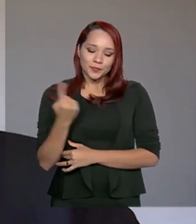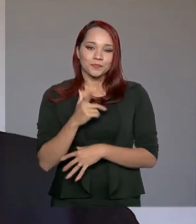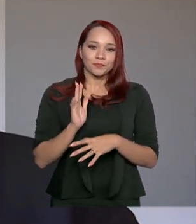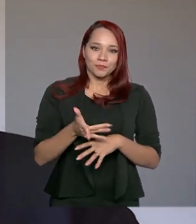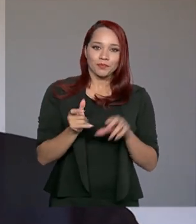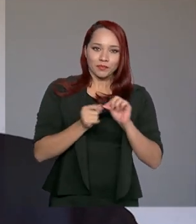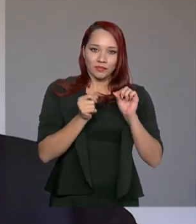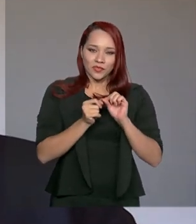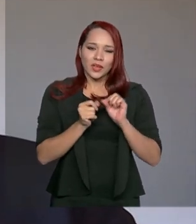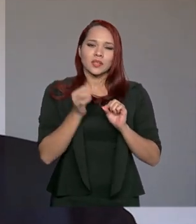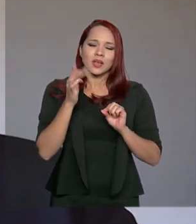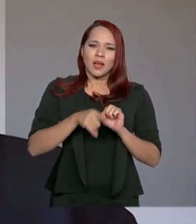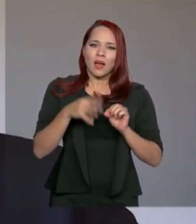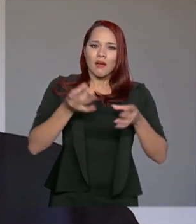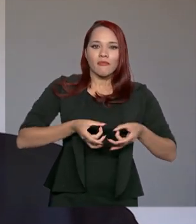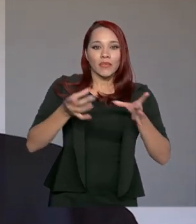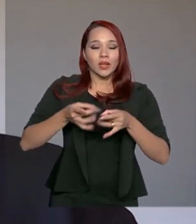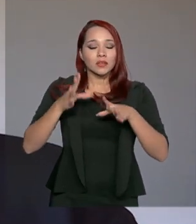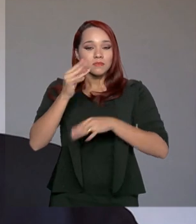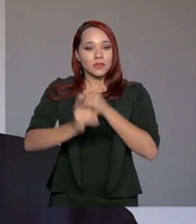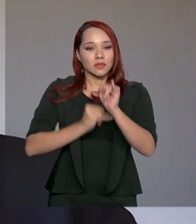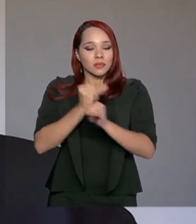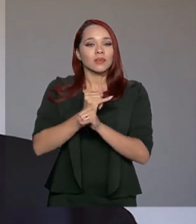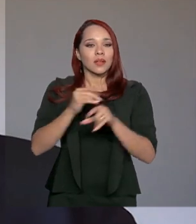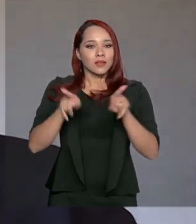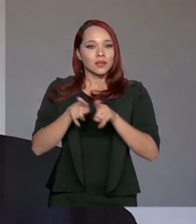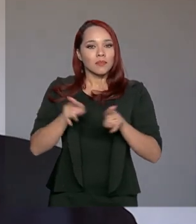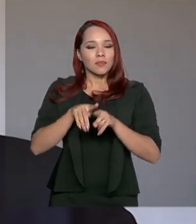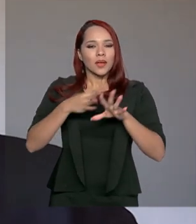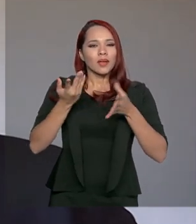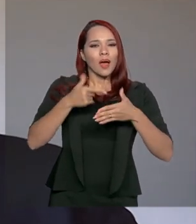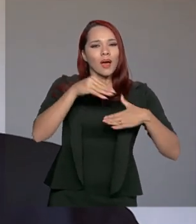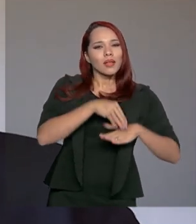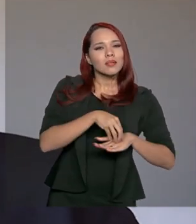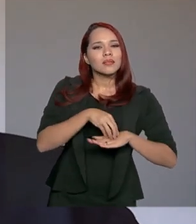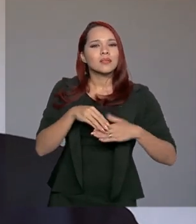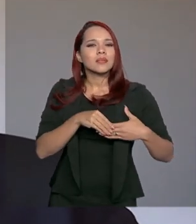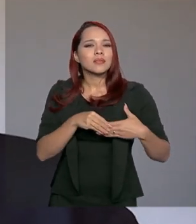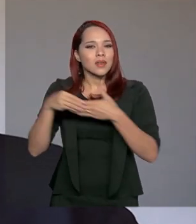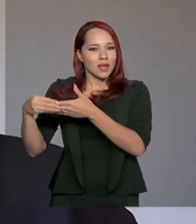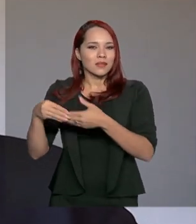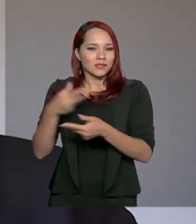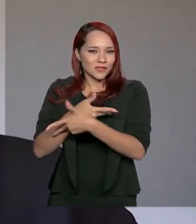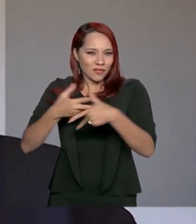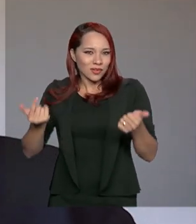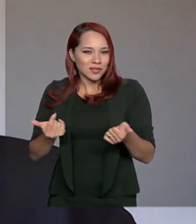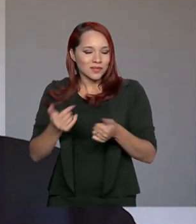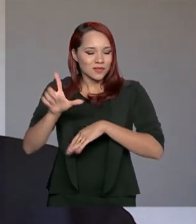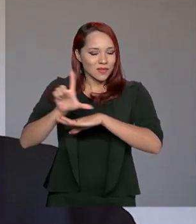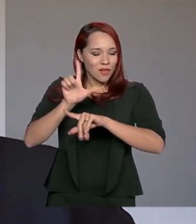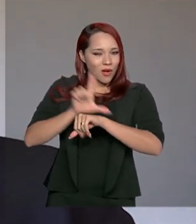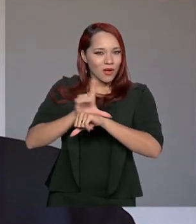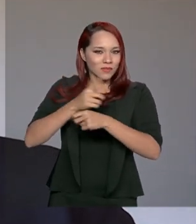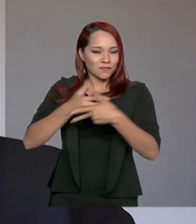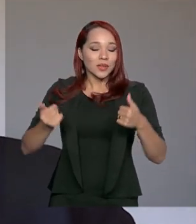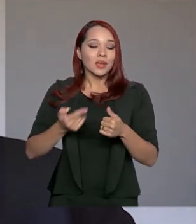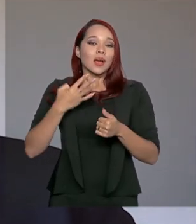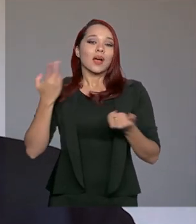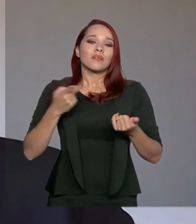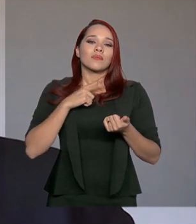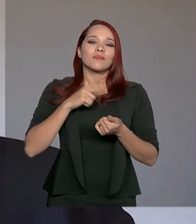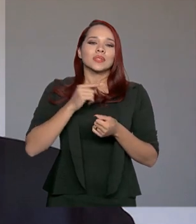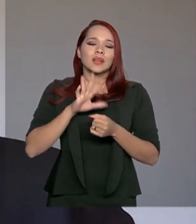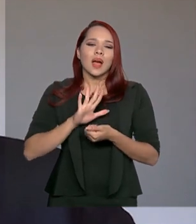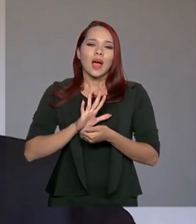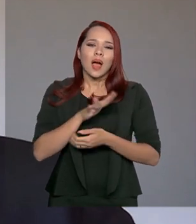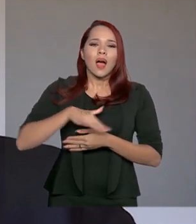já um ligado a vendas online e também a delivery e logística. Mas nas próximas semanas vamos realizar demodeis ligadas à